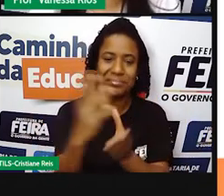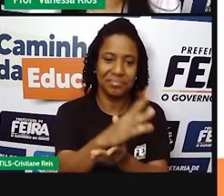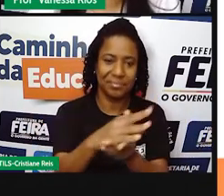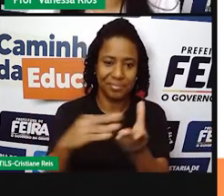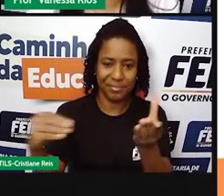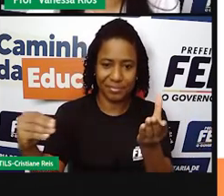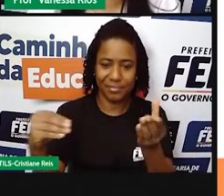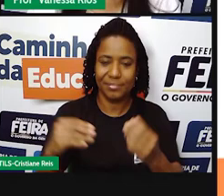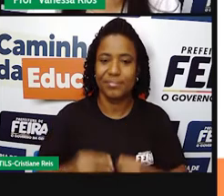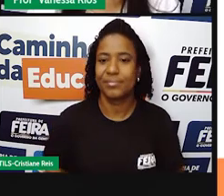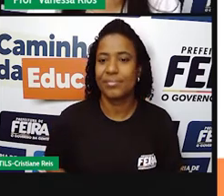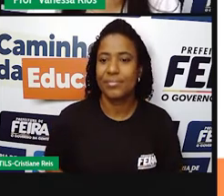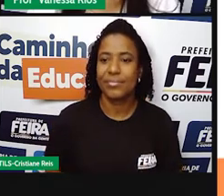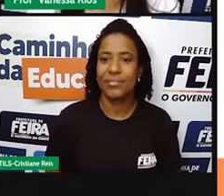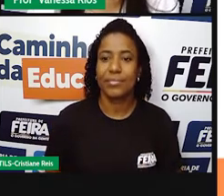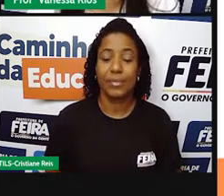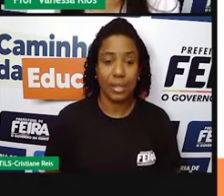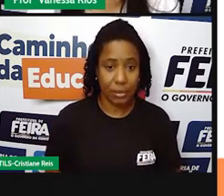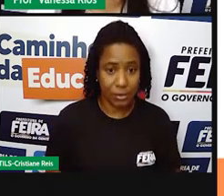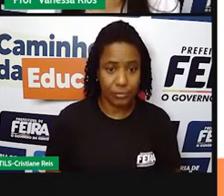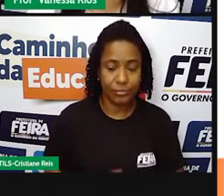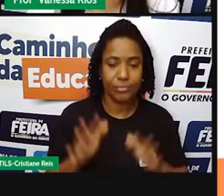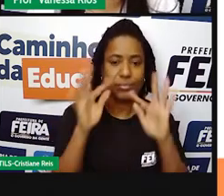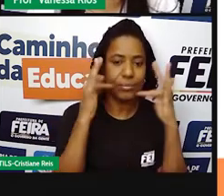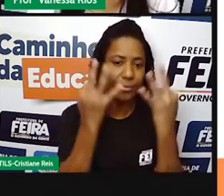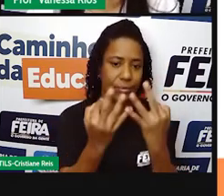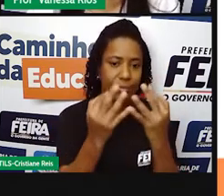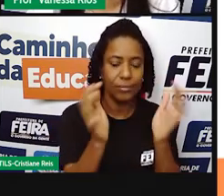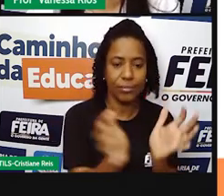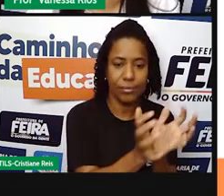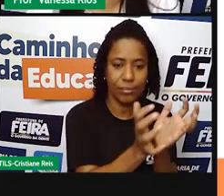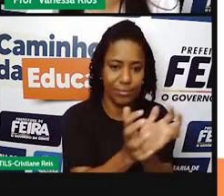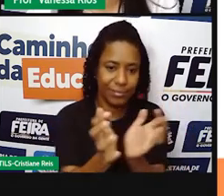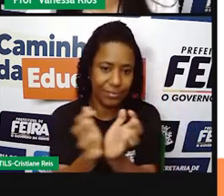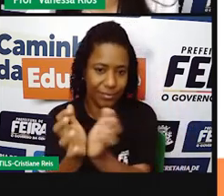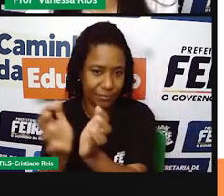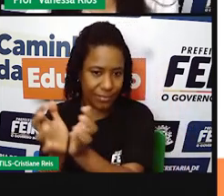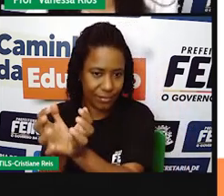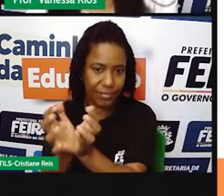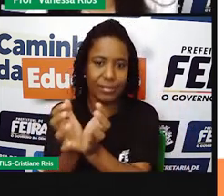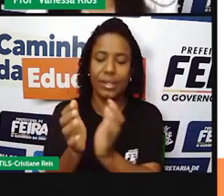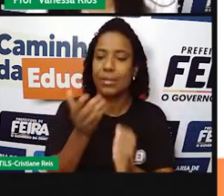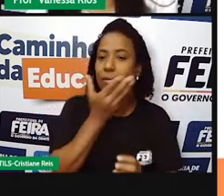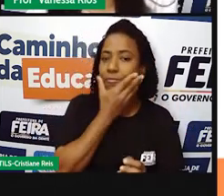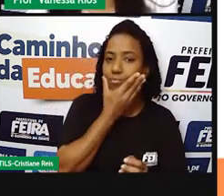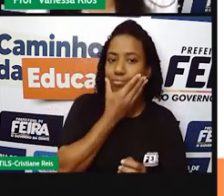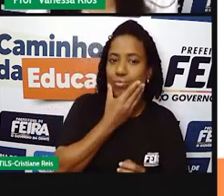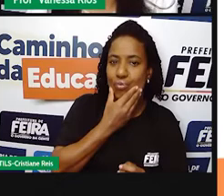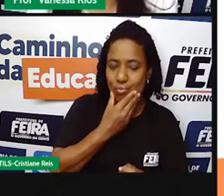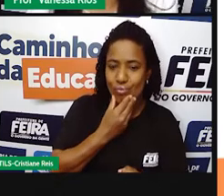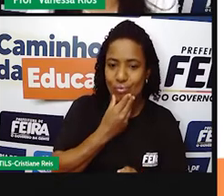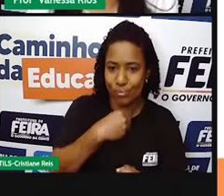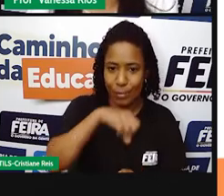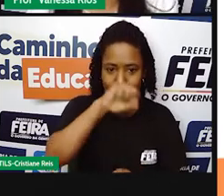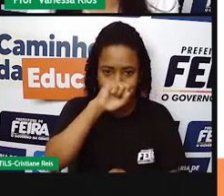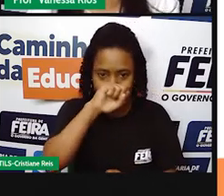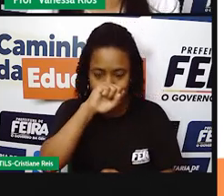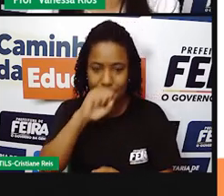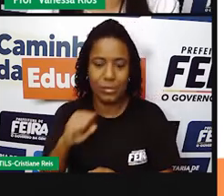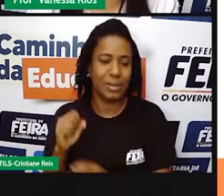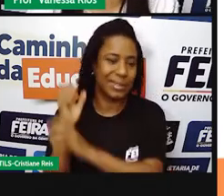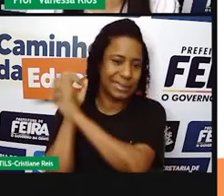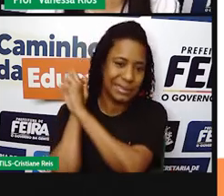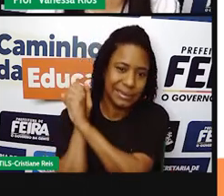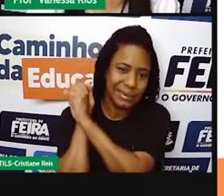E aí, nessa fórmula de organização familiar, no início, os homens caçavam para alimentar a esposa e os filhos que